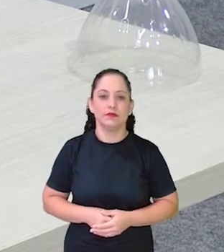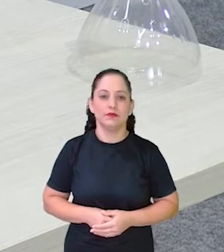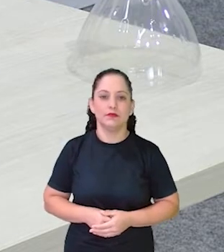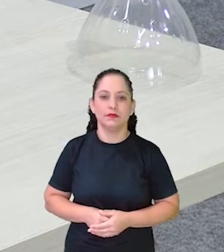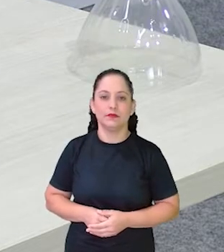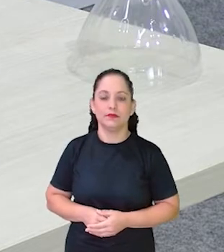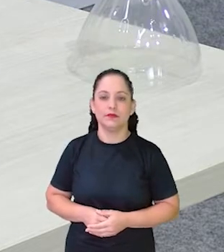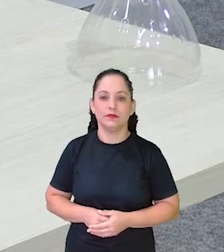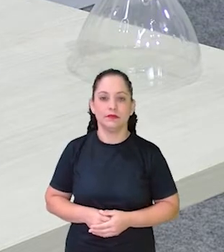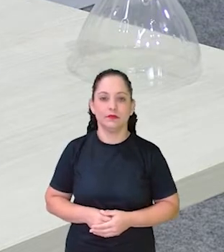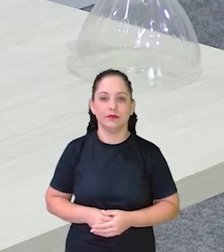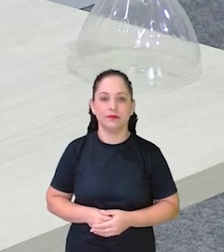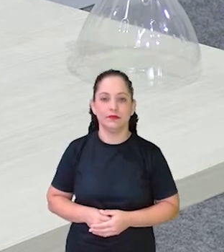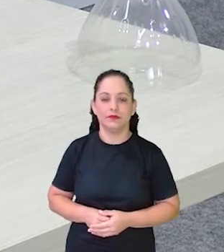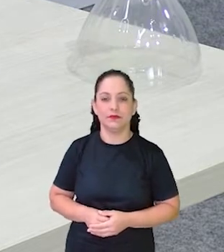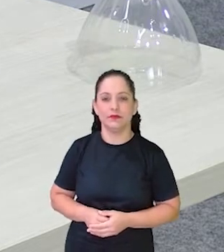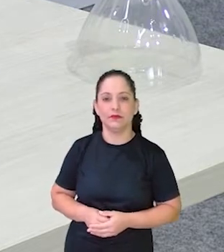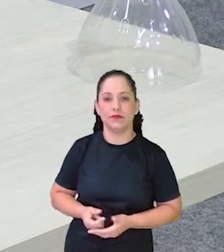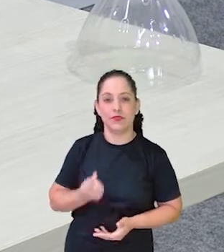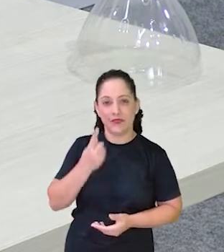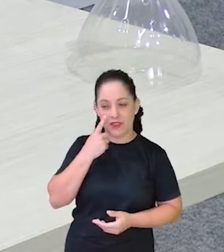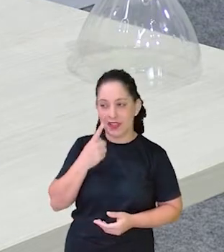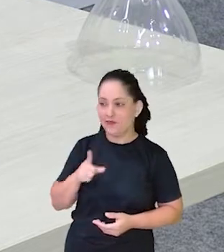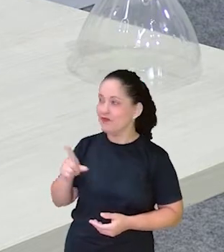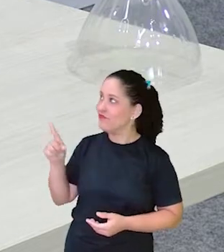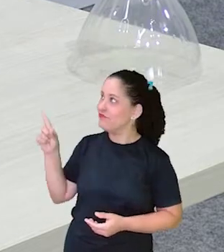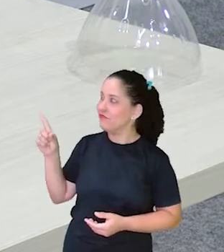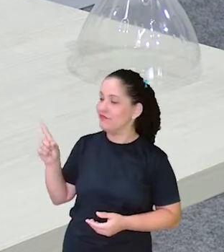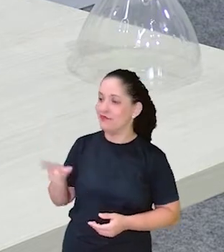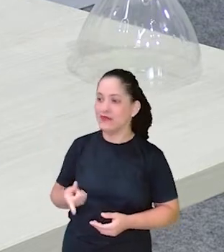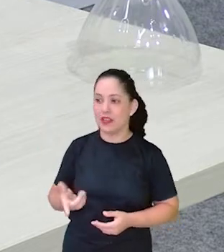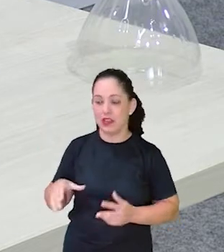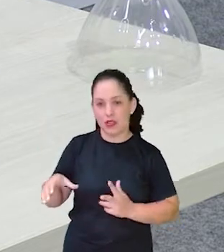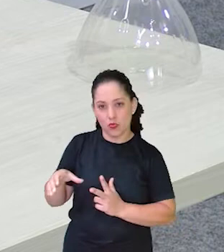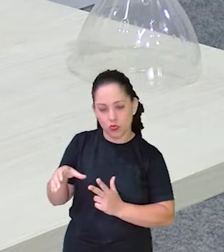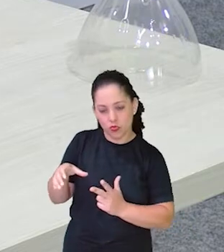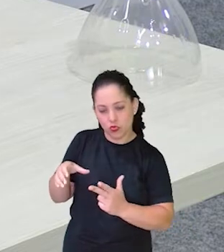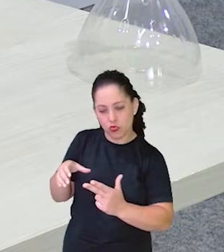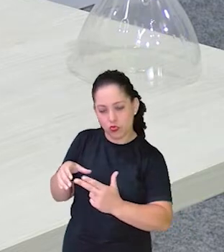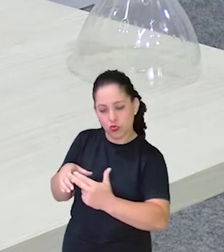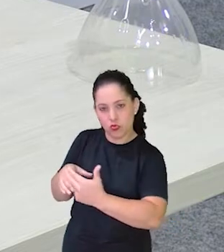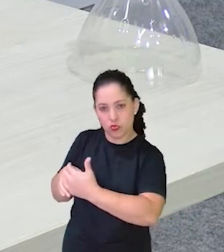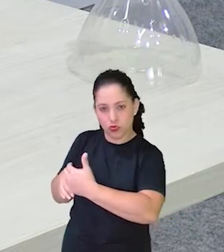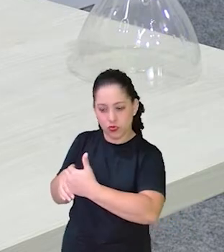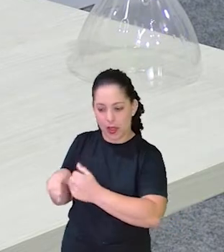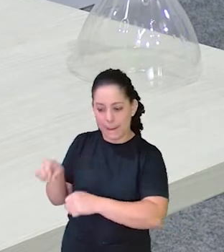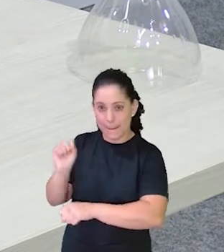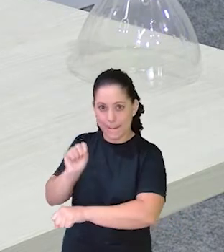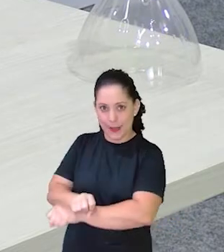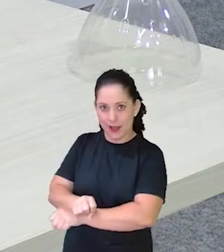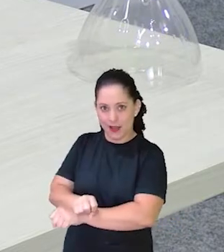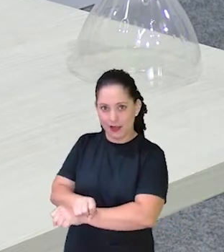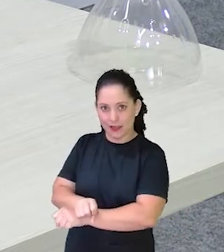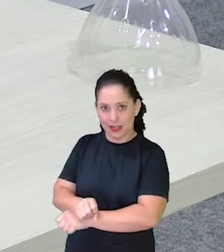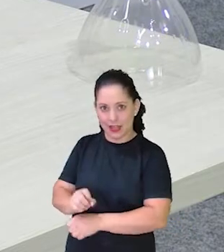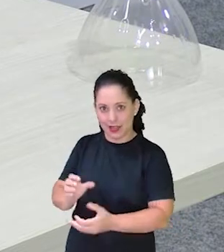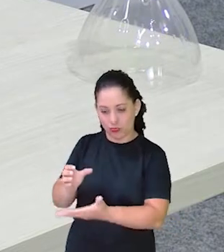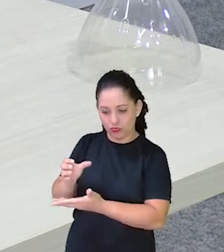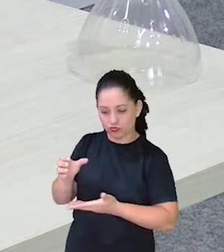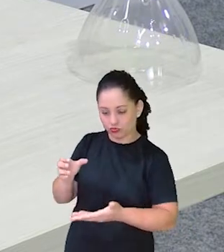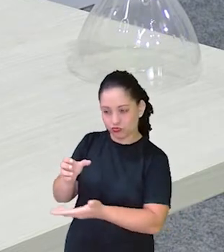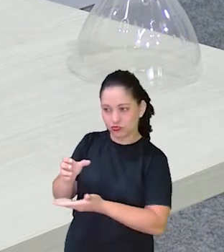Ó Chegou na barriguinha Aqui Eu vou e paro Que é o fundo Da garrafa Né?